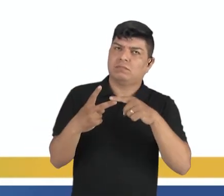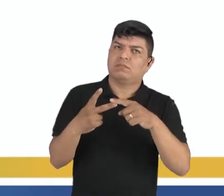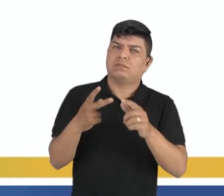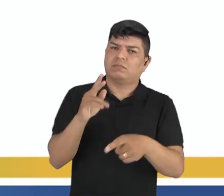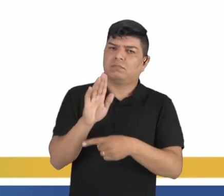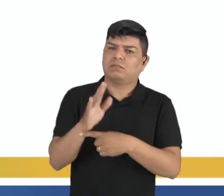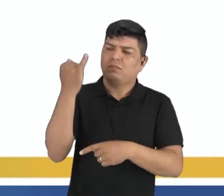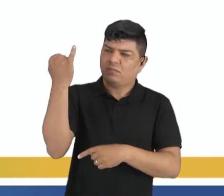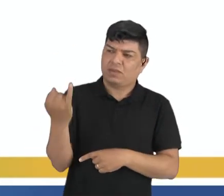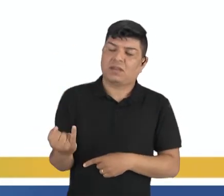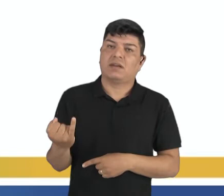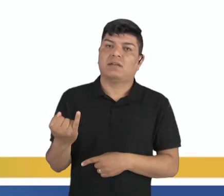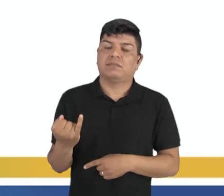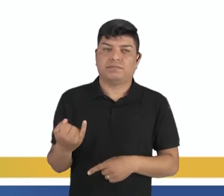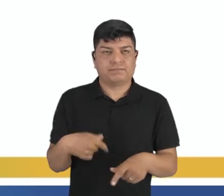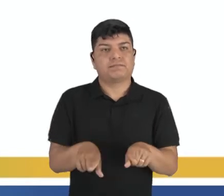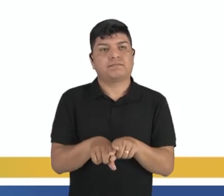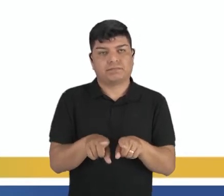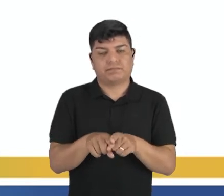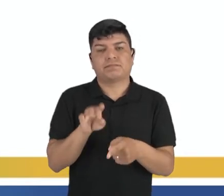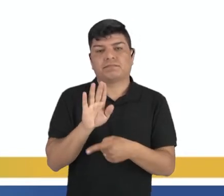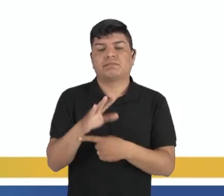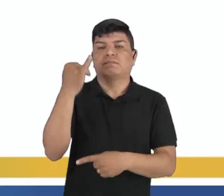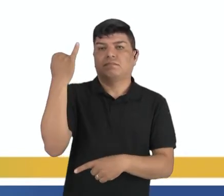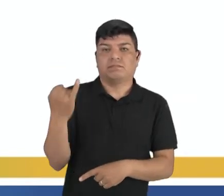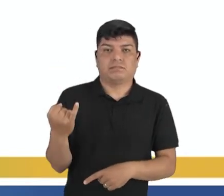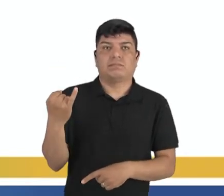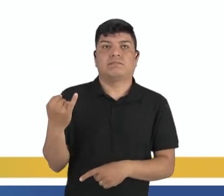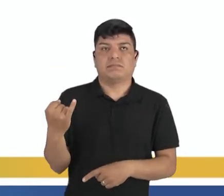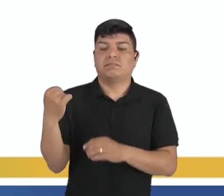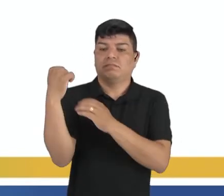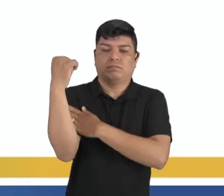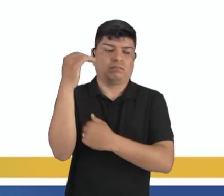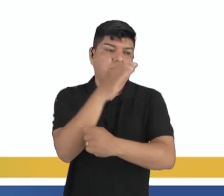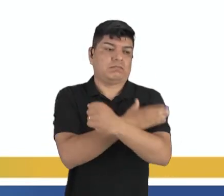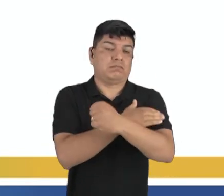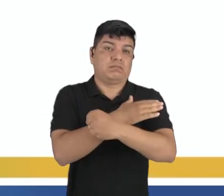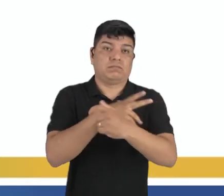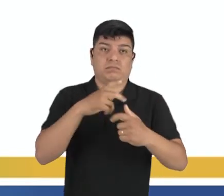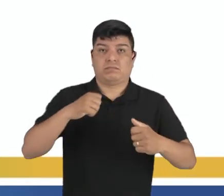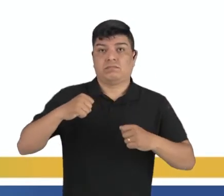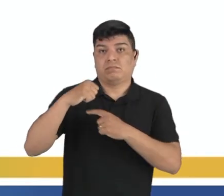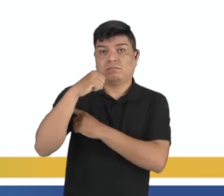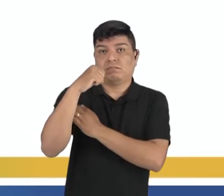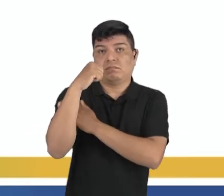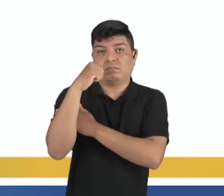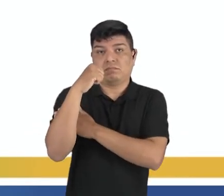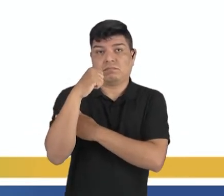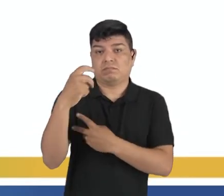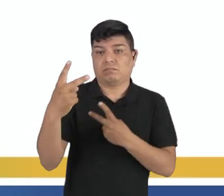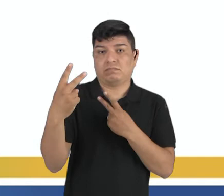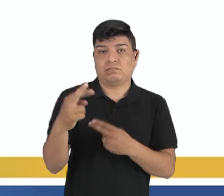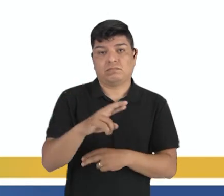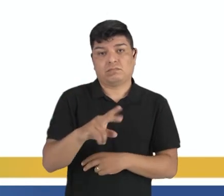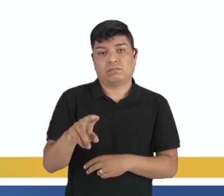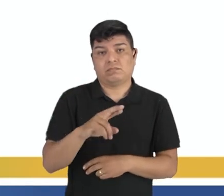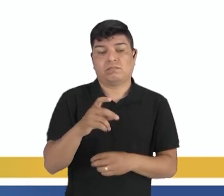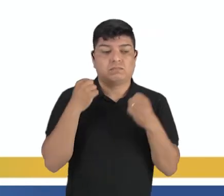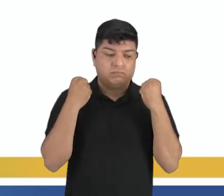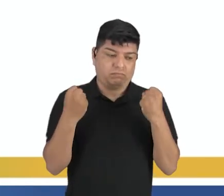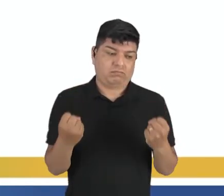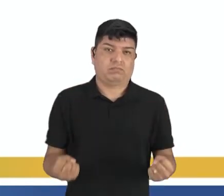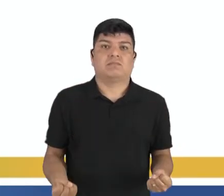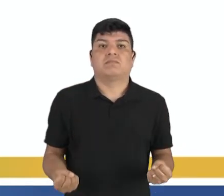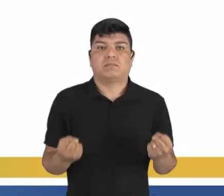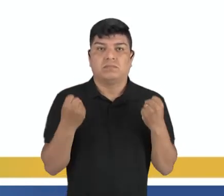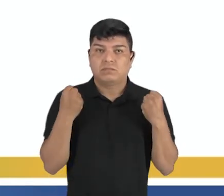a emagrecer? Ajuda também. Ganha músculo, professor, ganha também. Só que não é a mesma coisa, galerinha, que uma musculação,